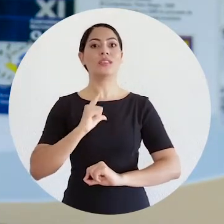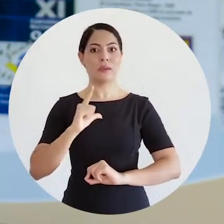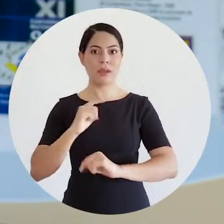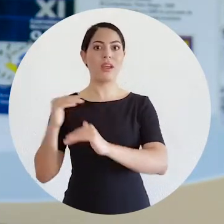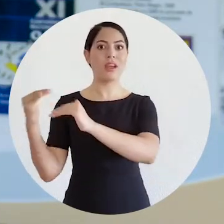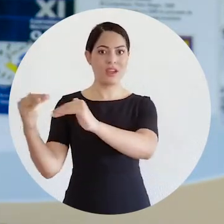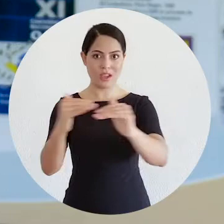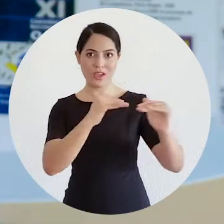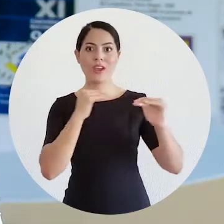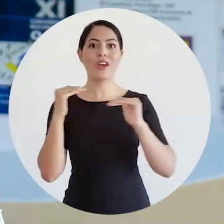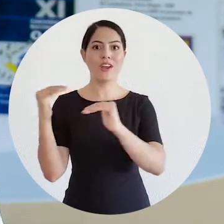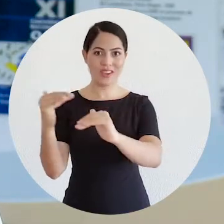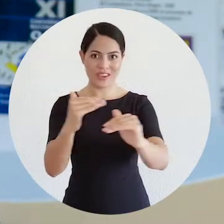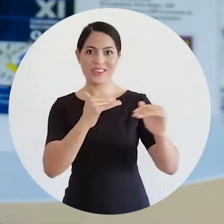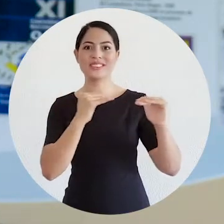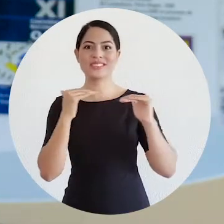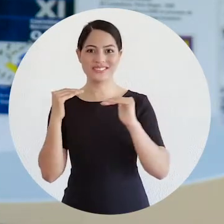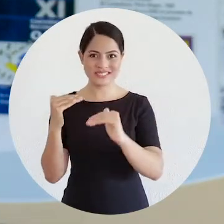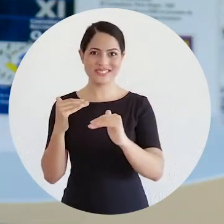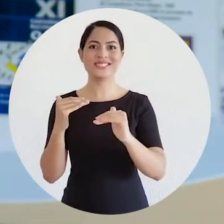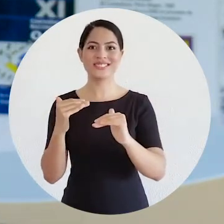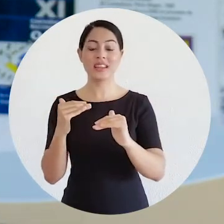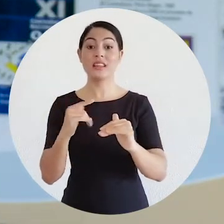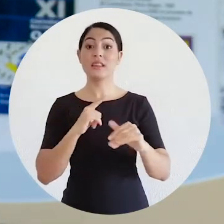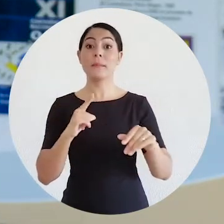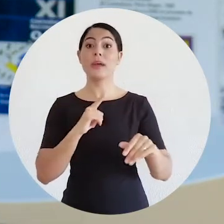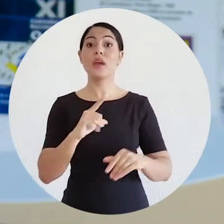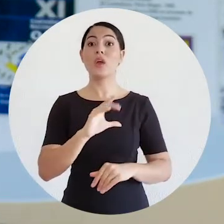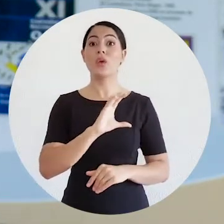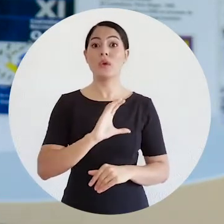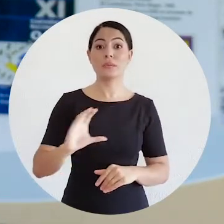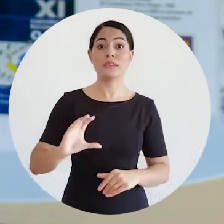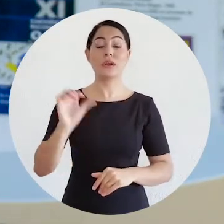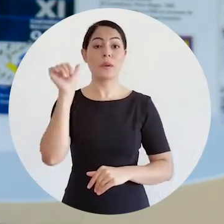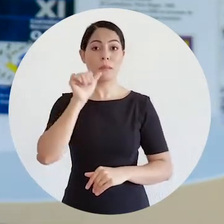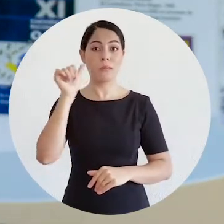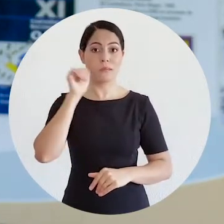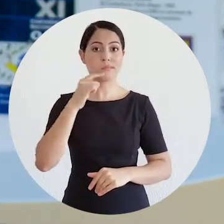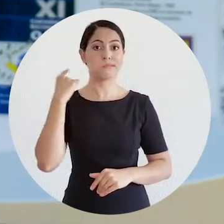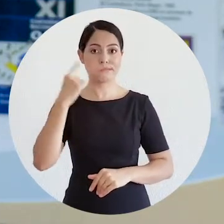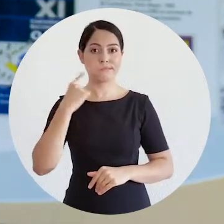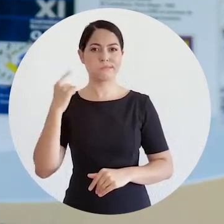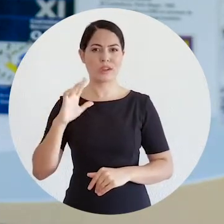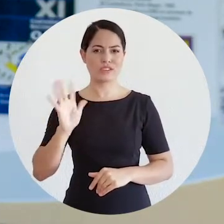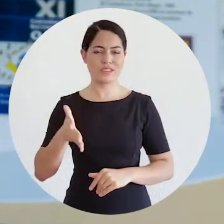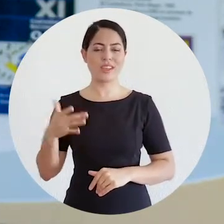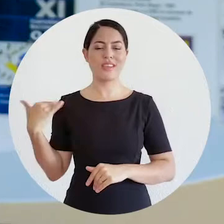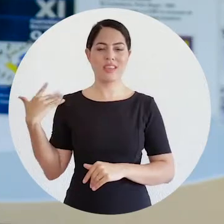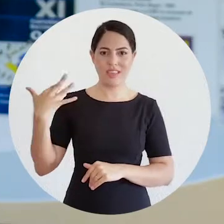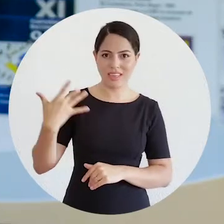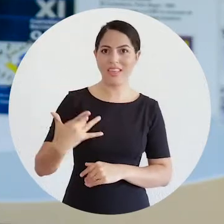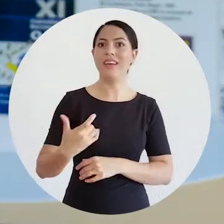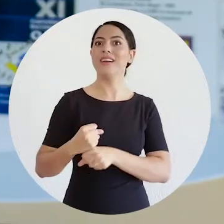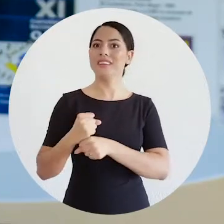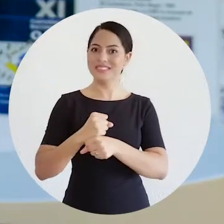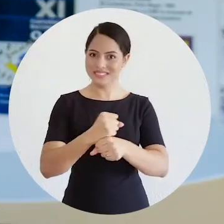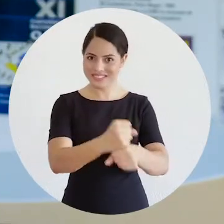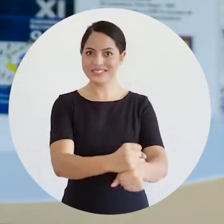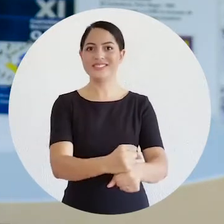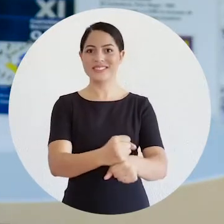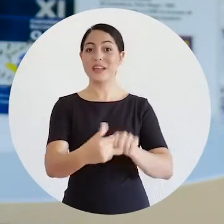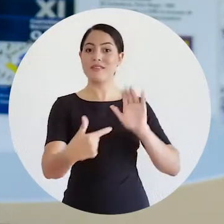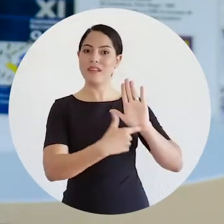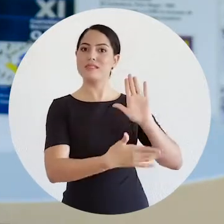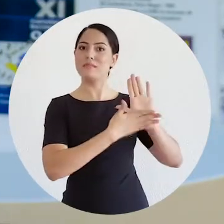a paridade de gênero foi aprovada por unanimidade e a Comissão Nacional da Mulher Advogada se empenhou muito nos últimos meses para